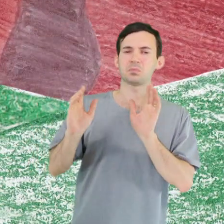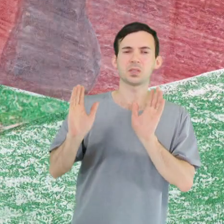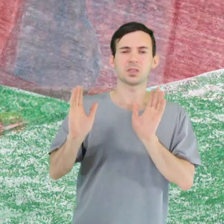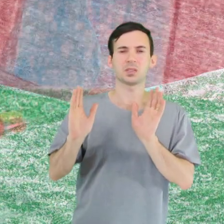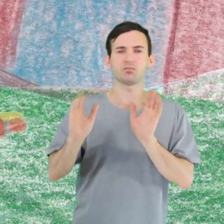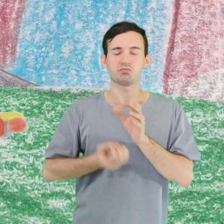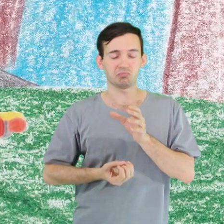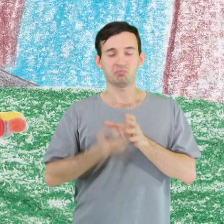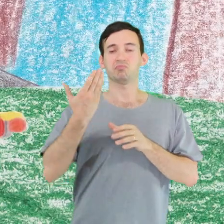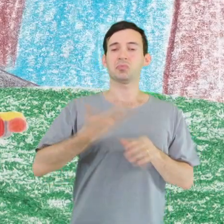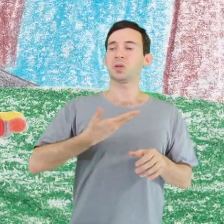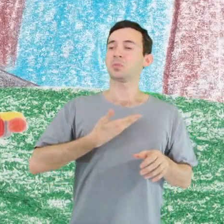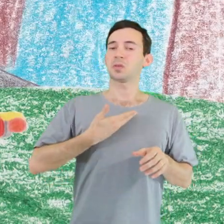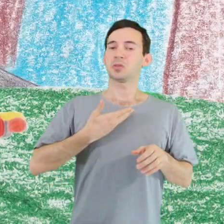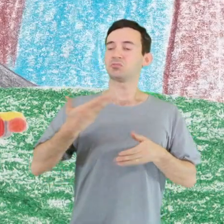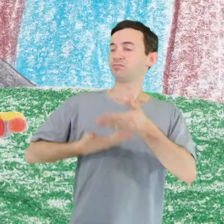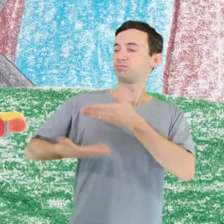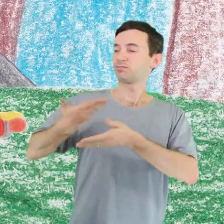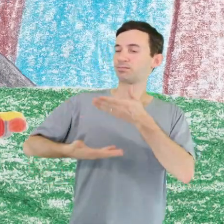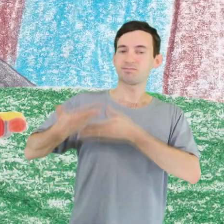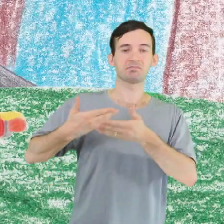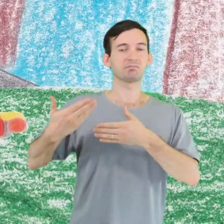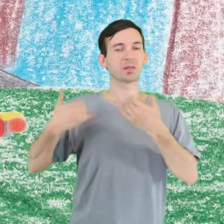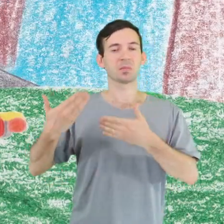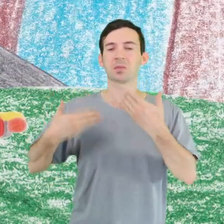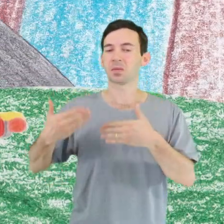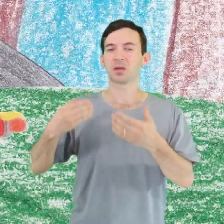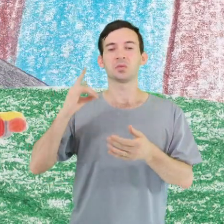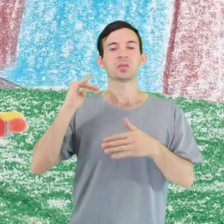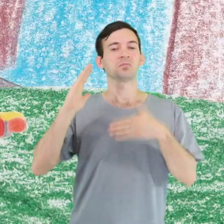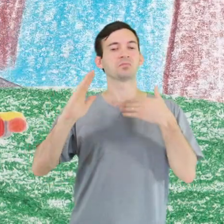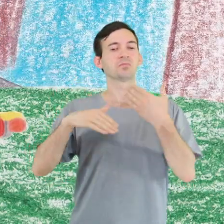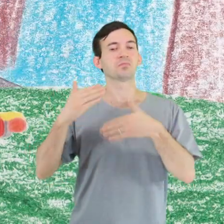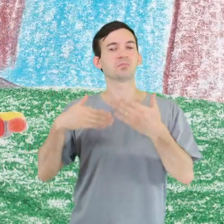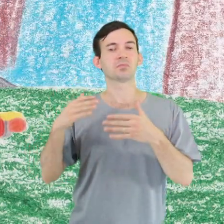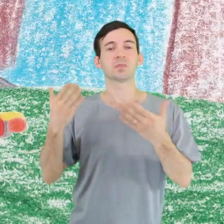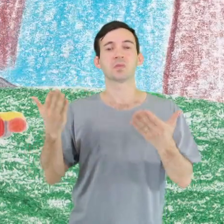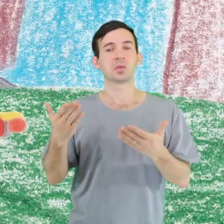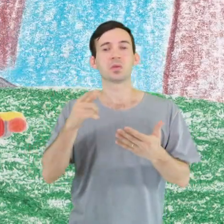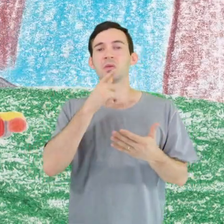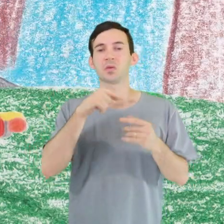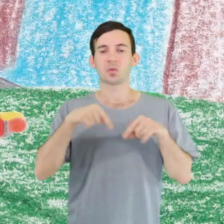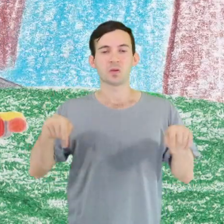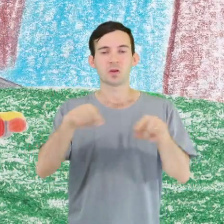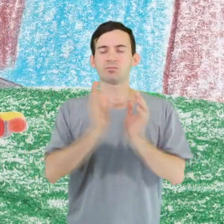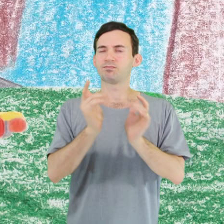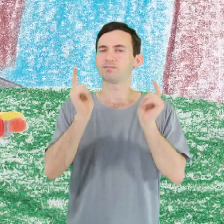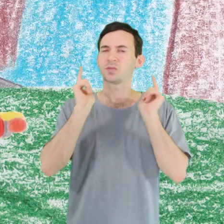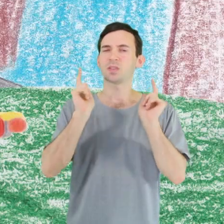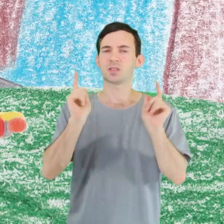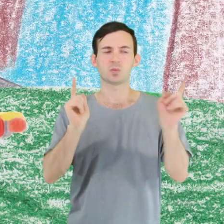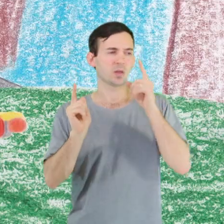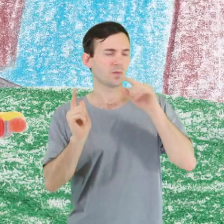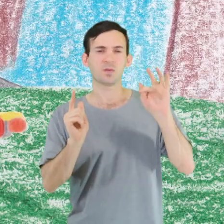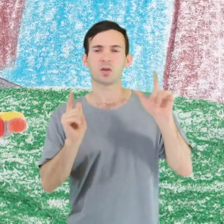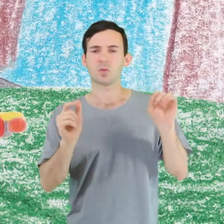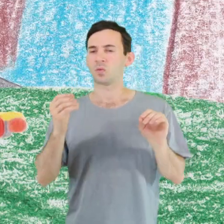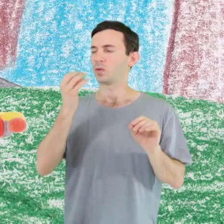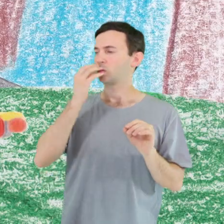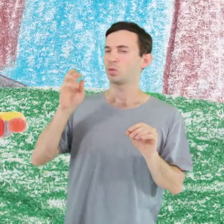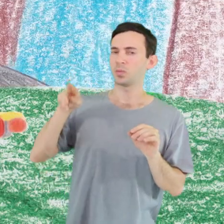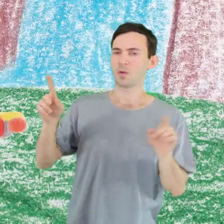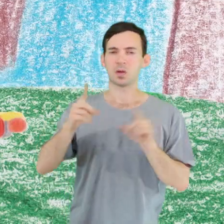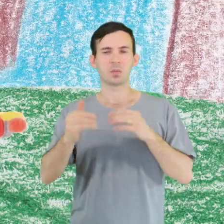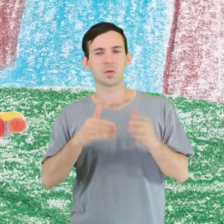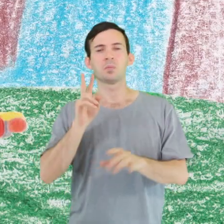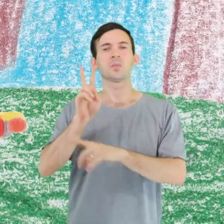amizade A partir daquele dia, o lago era a grande diversão de Filó e Romeu Que a protegia sempre do rato ladrão